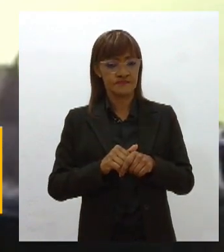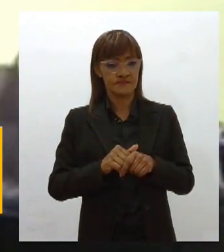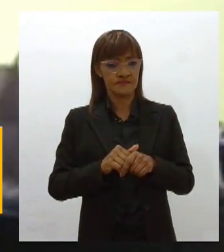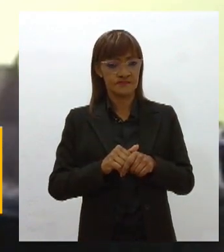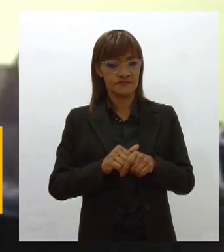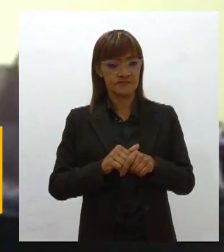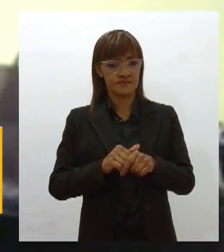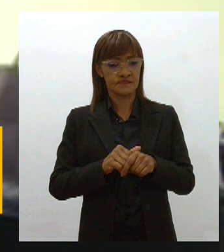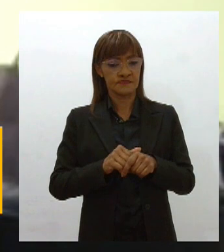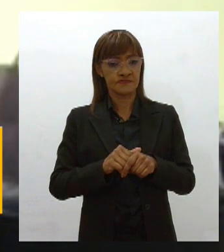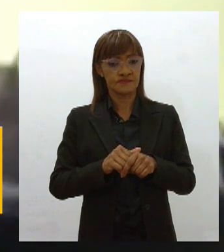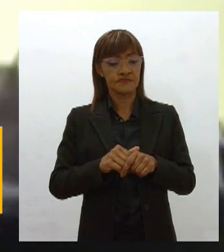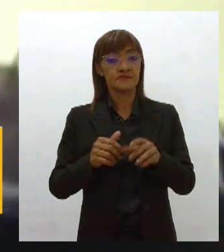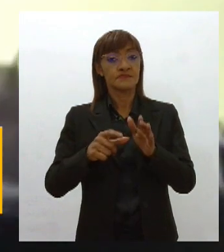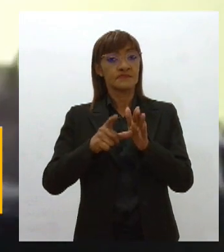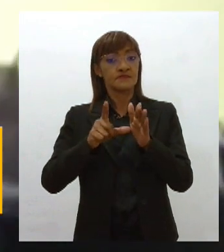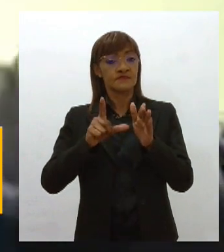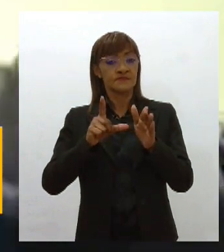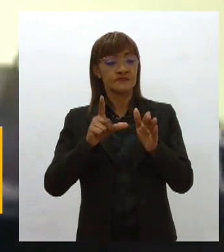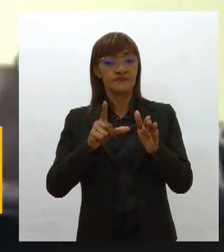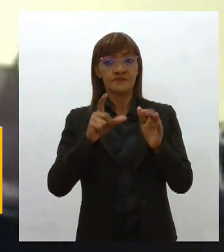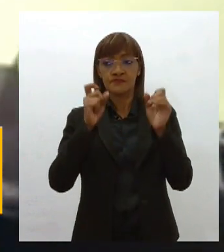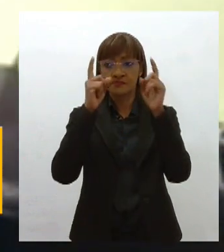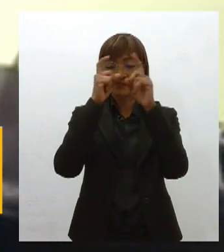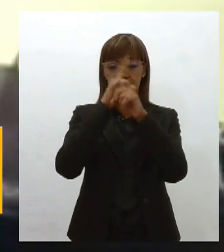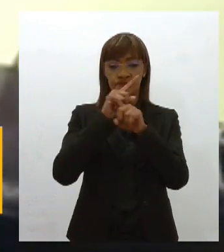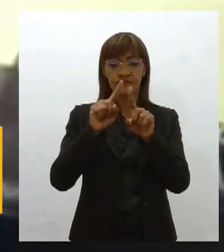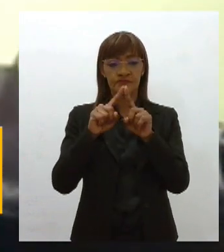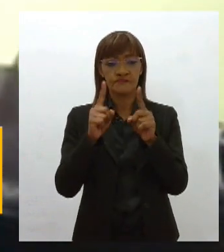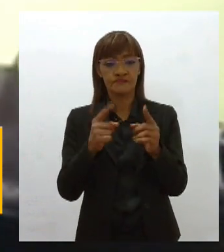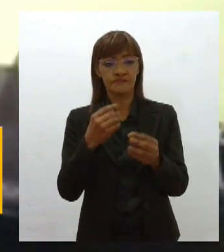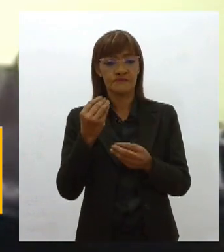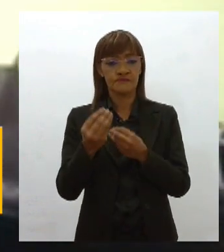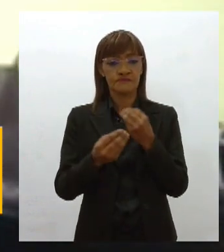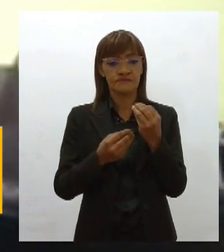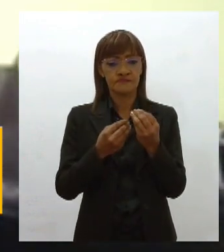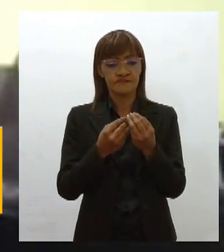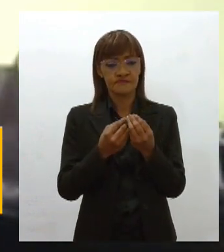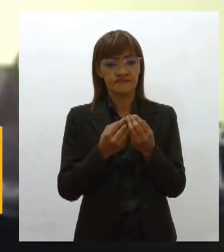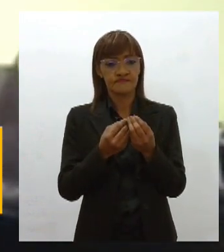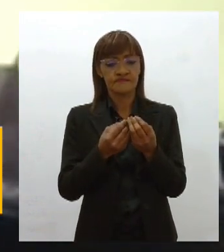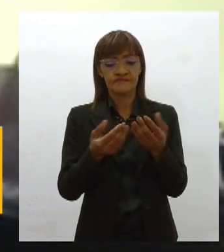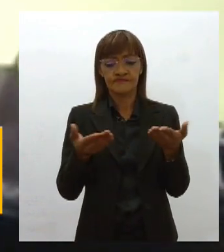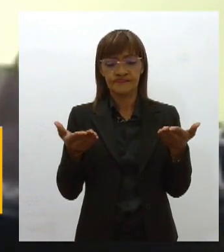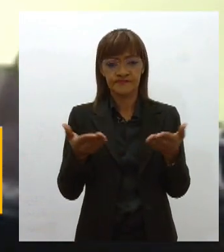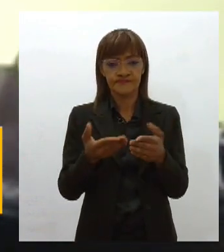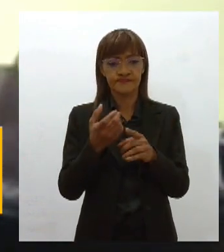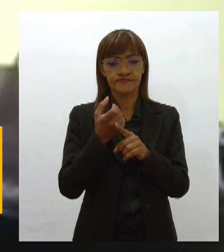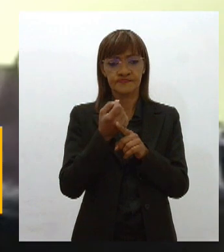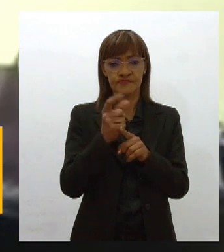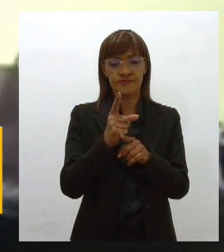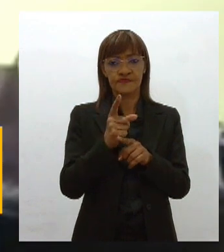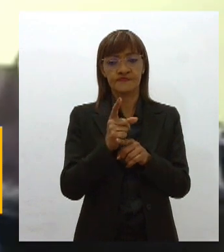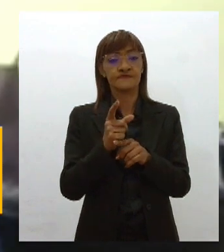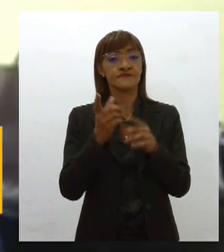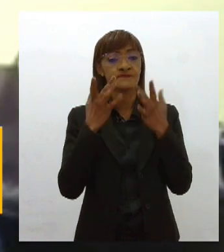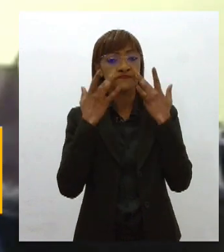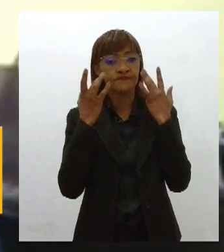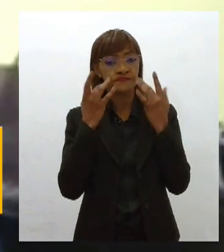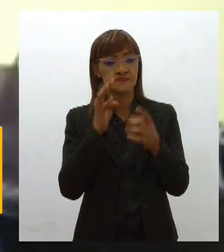governantes têm dependendo os oriundos dos aluguéis dos nossos espaços públicos. Então, aluguel do Teatro Tobias Barreto, aluguel do